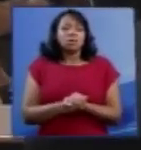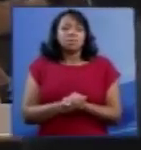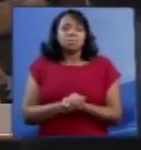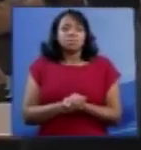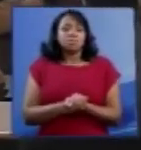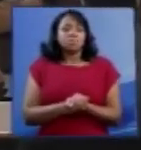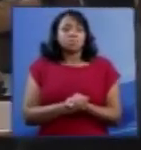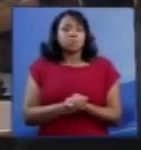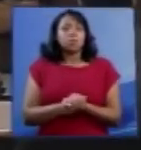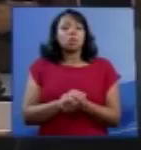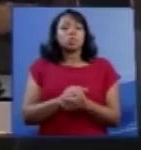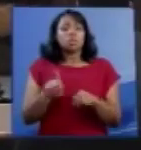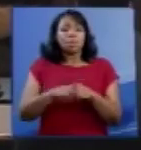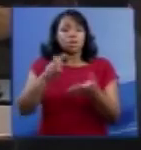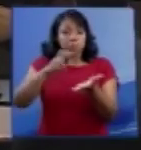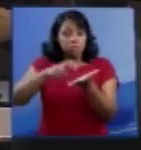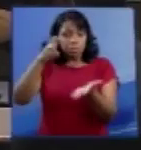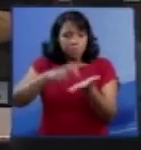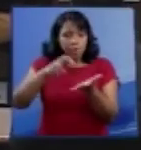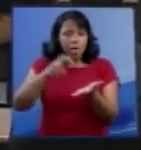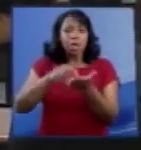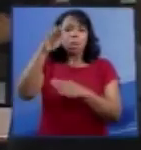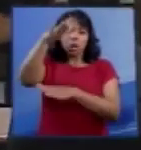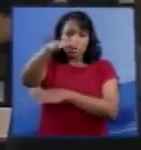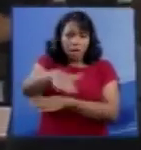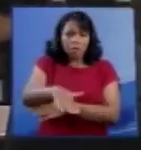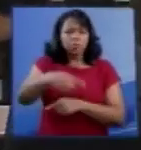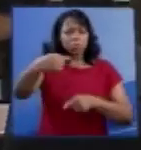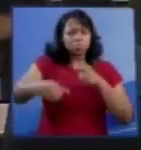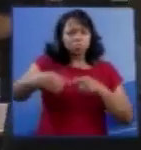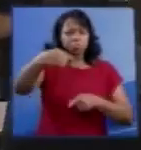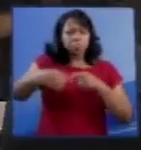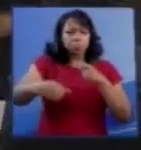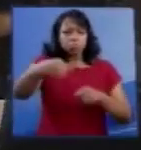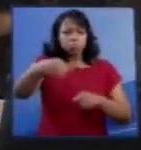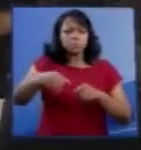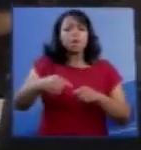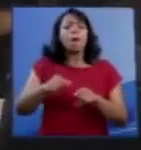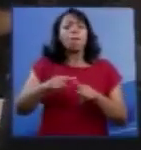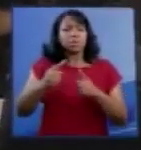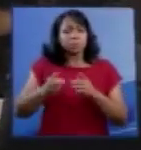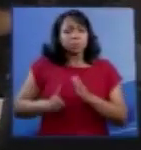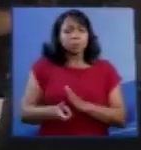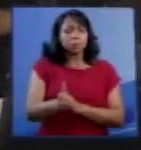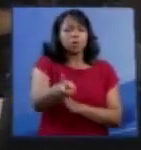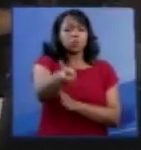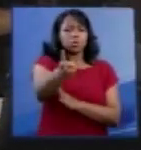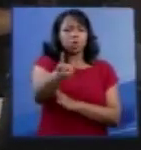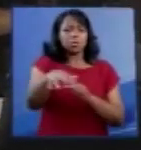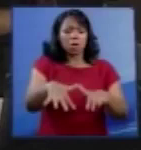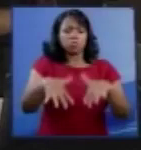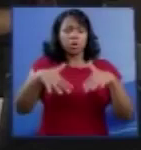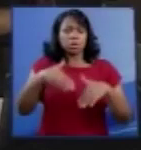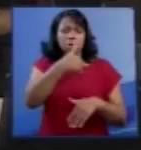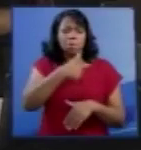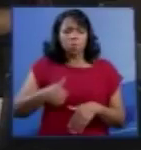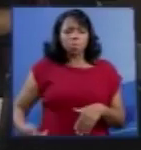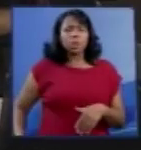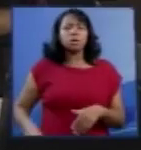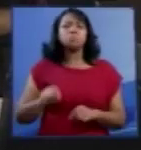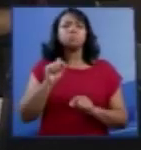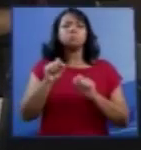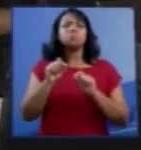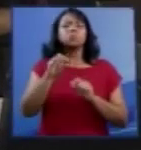no período matutino e vespertino, daremos sequência à audiência pública na